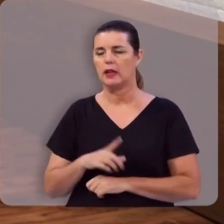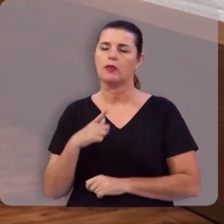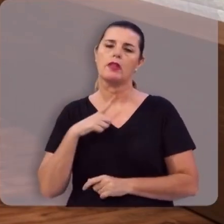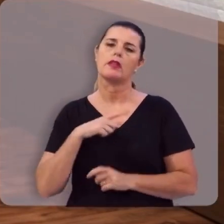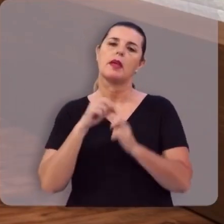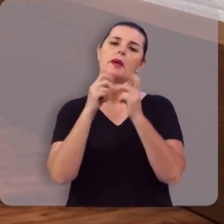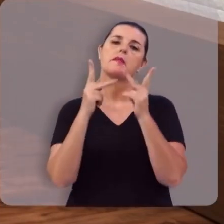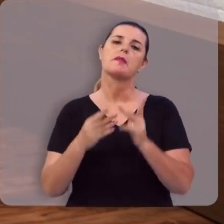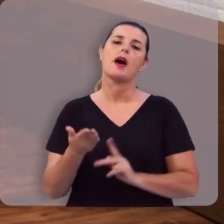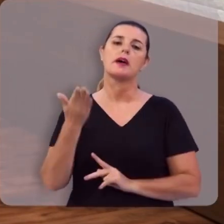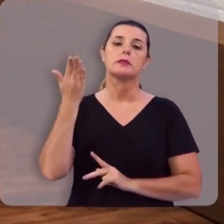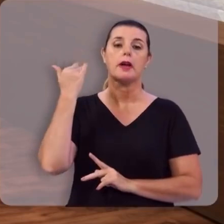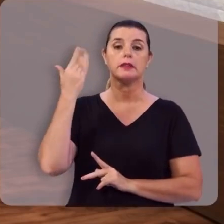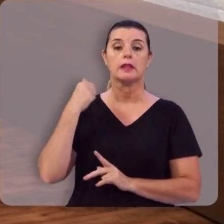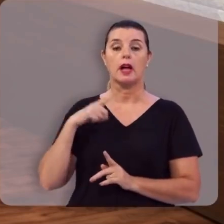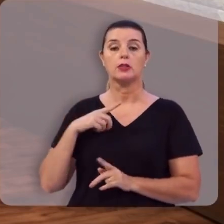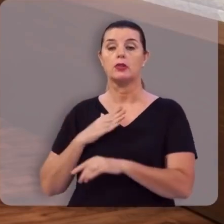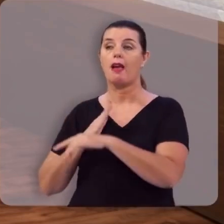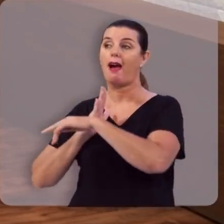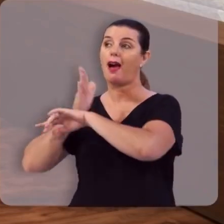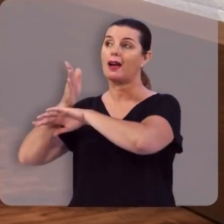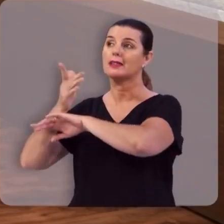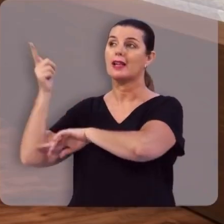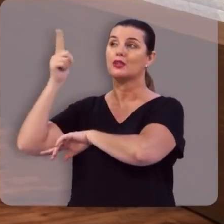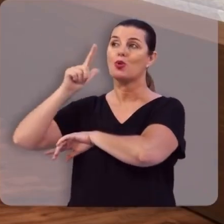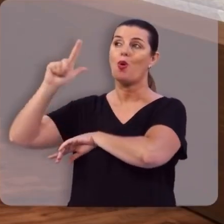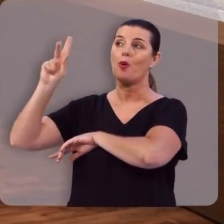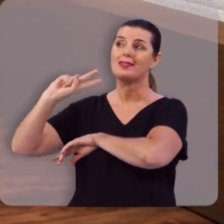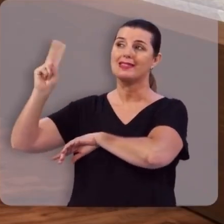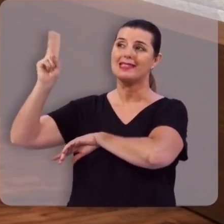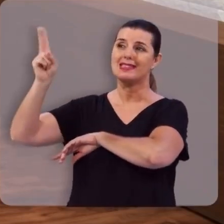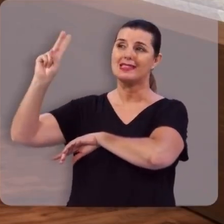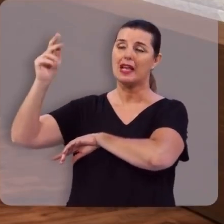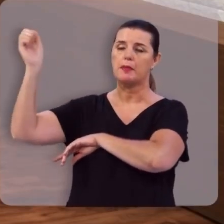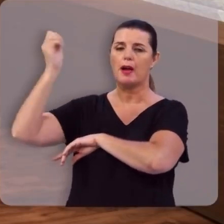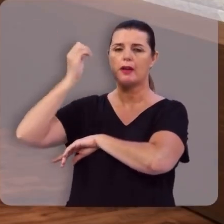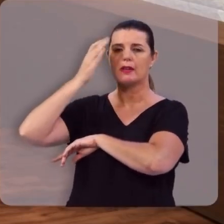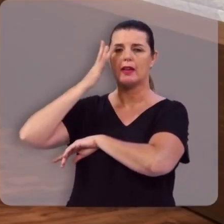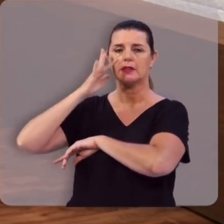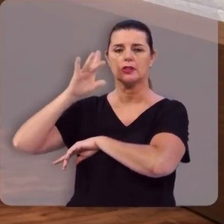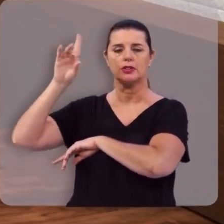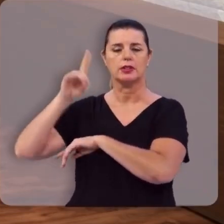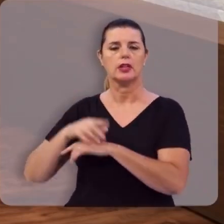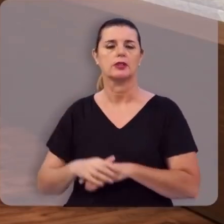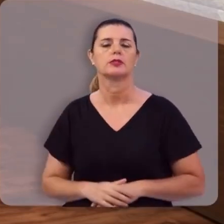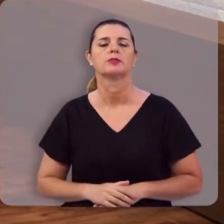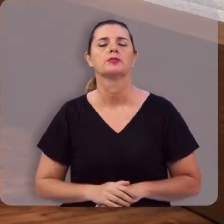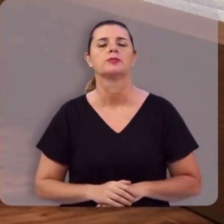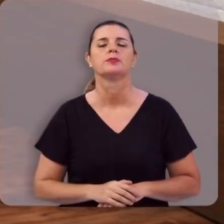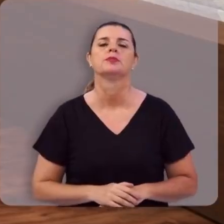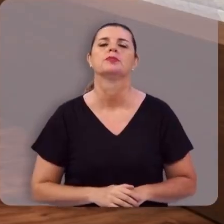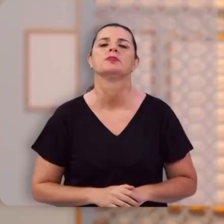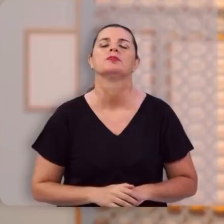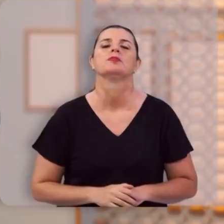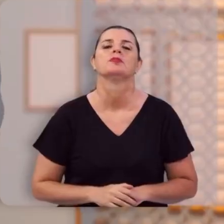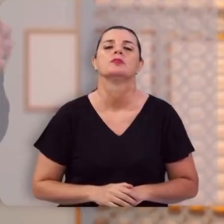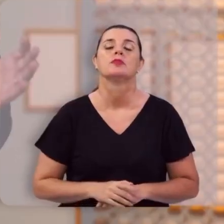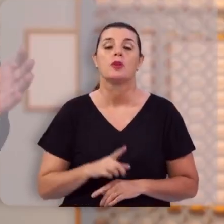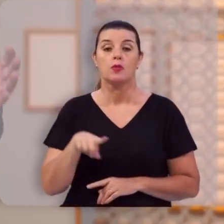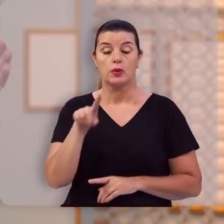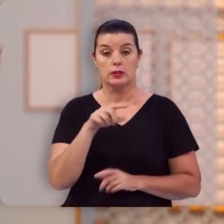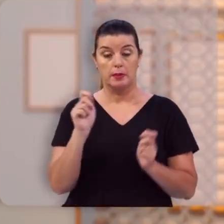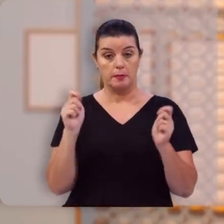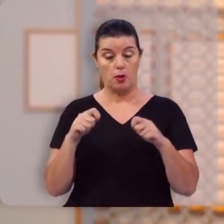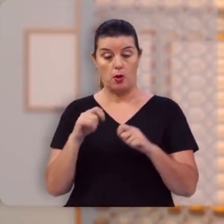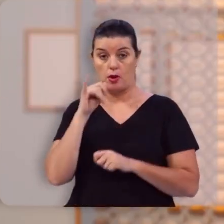em relação ao passado, você tem acesso contínuo à graça no presente. Você pode